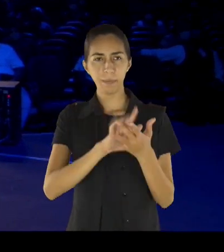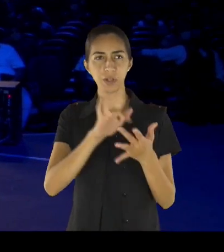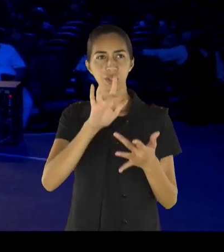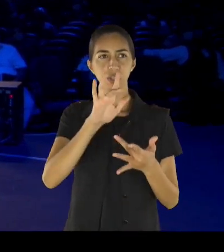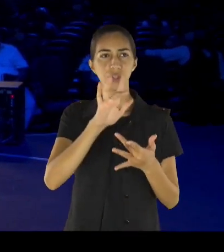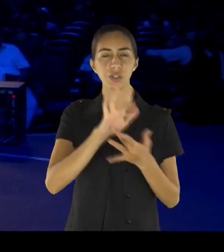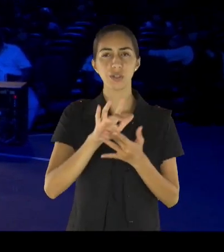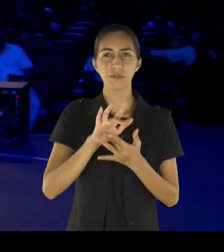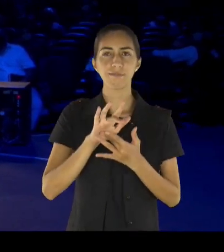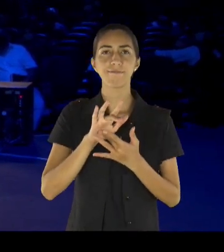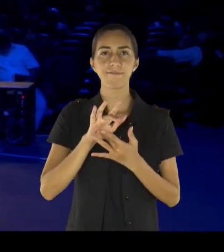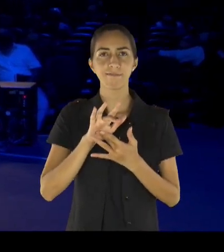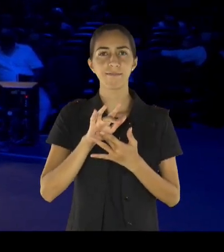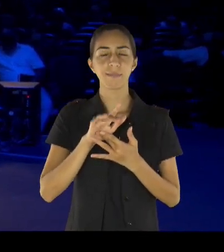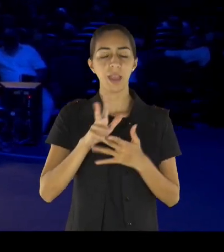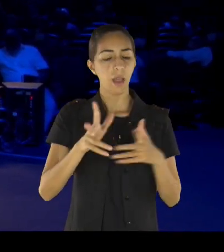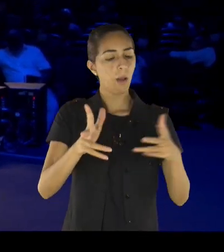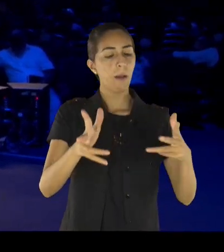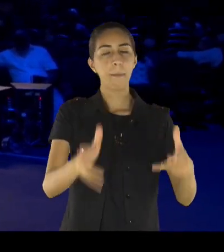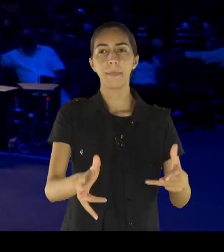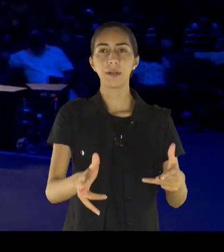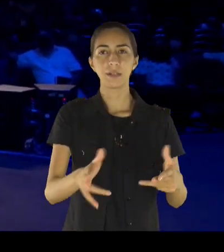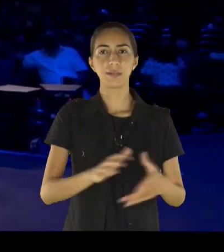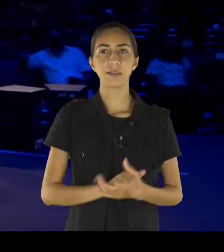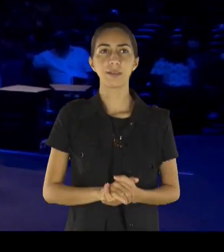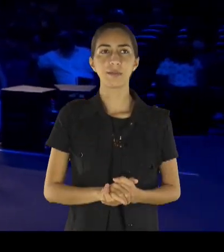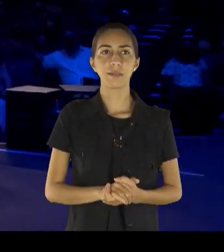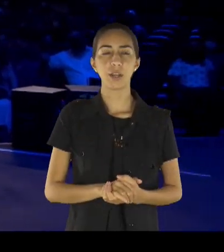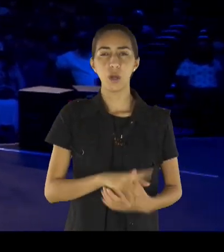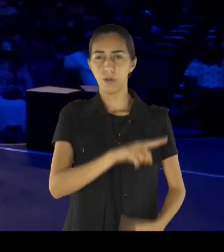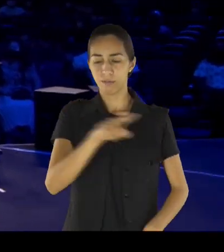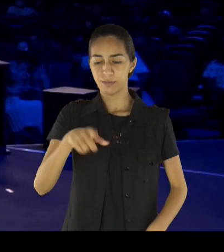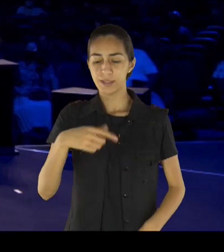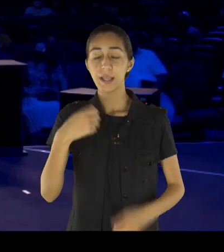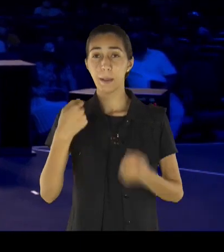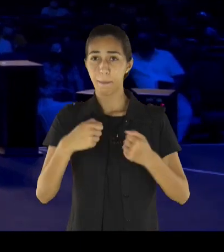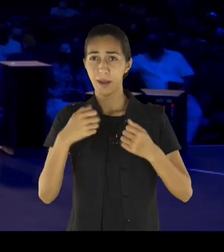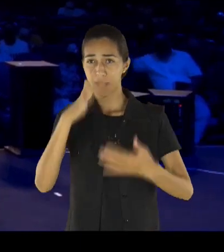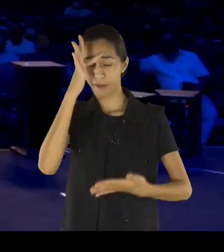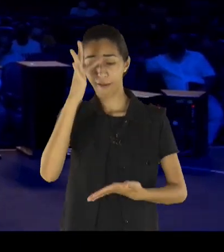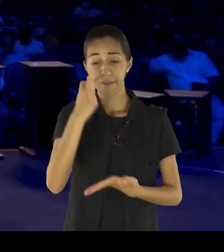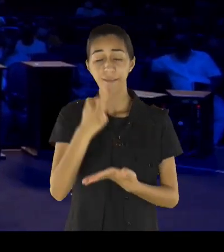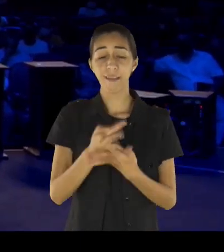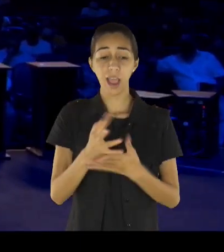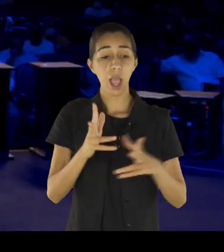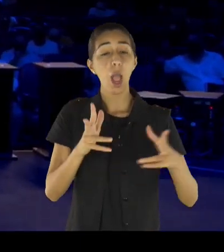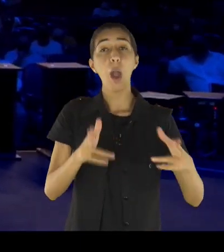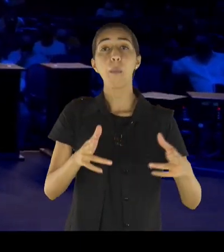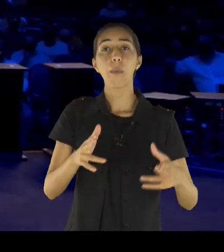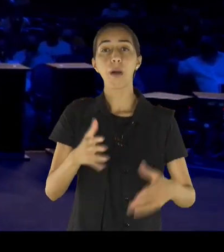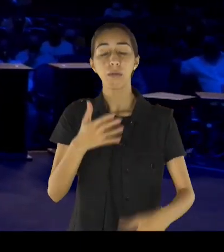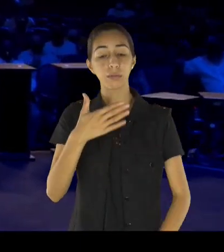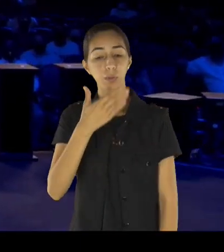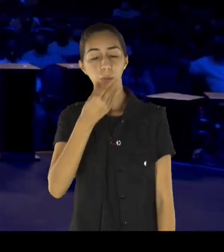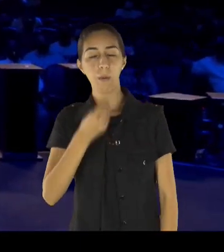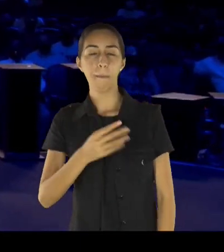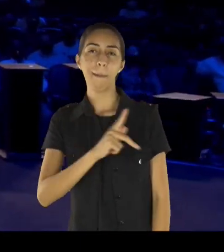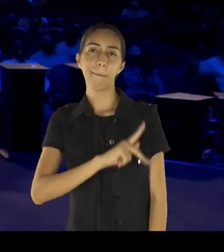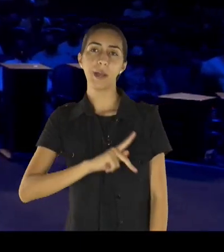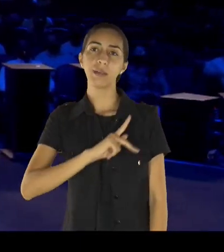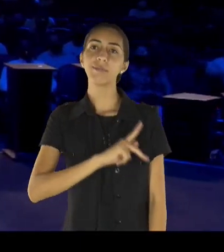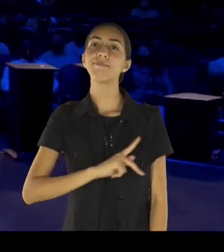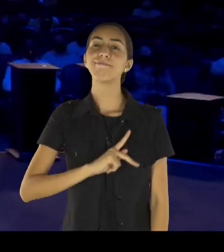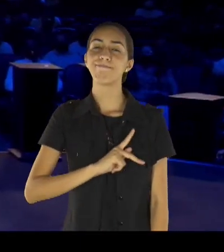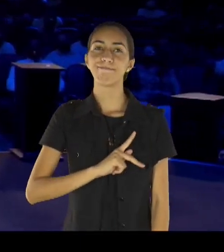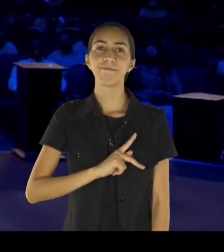por que que não pode ser pela fé, assim como Paulo fez nessa situação, nenhum de vós, mas somente o navio, o navio vai